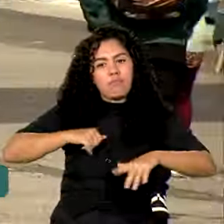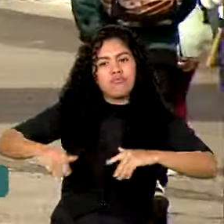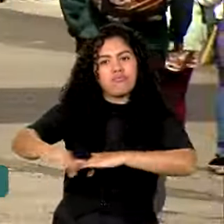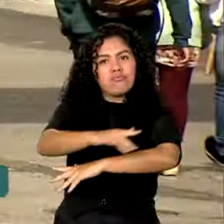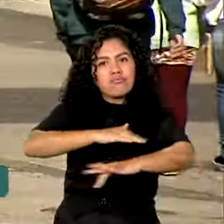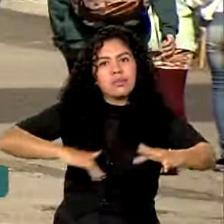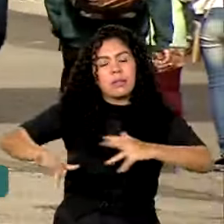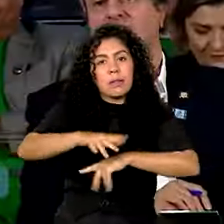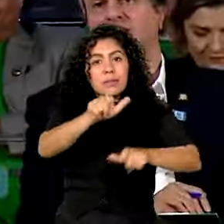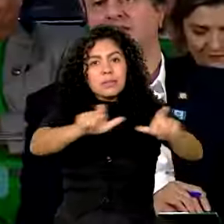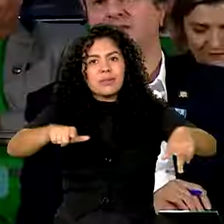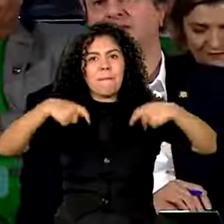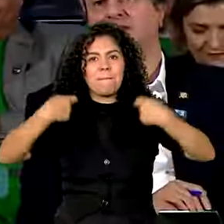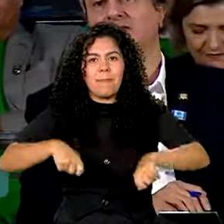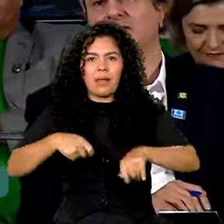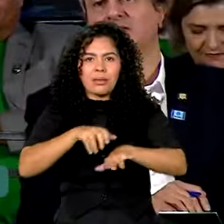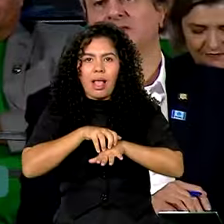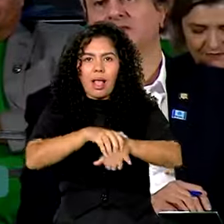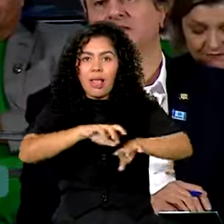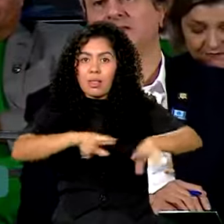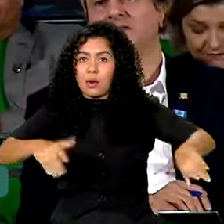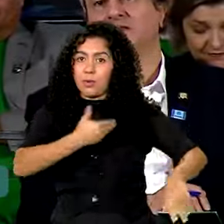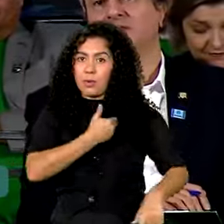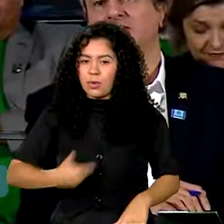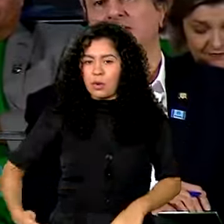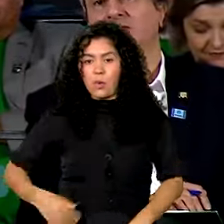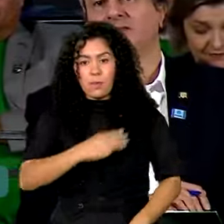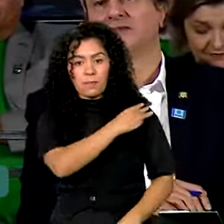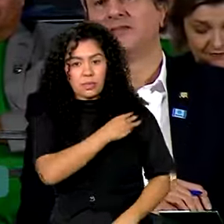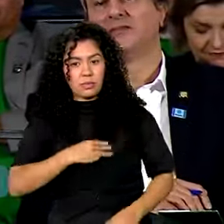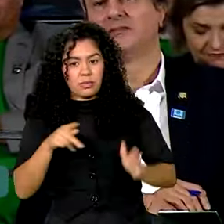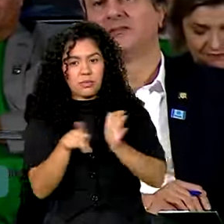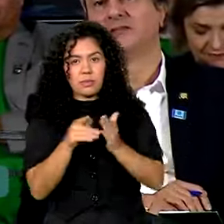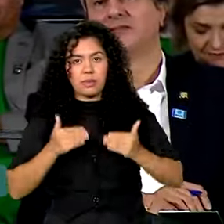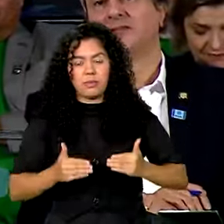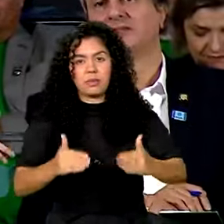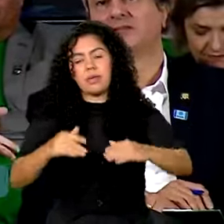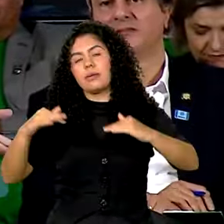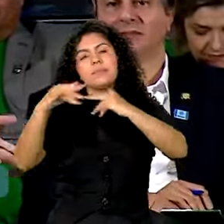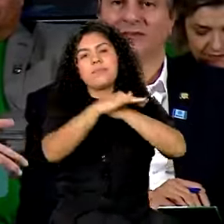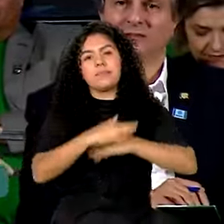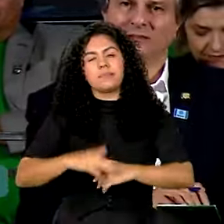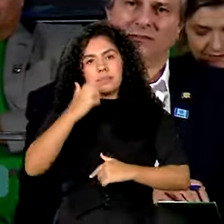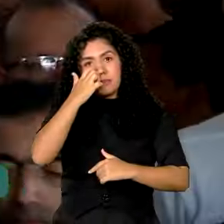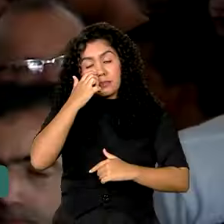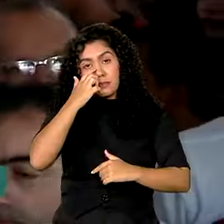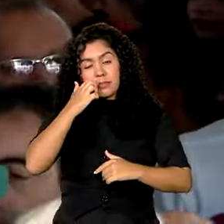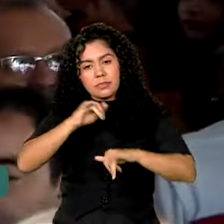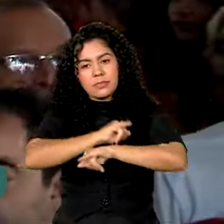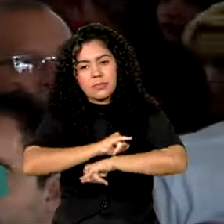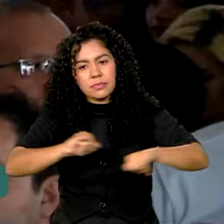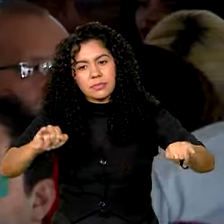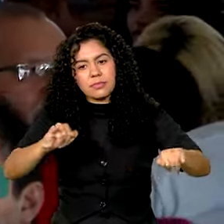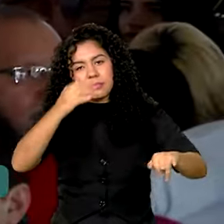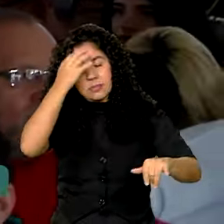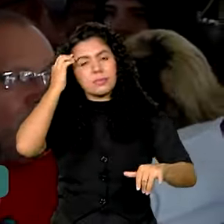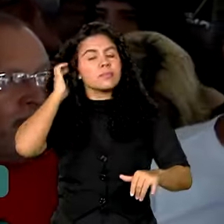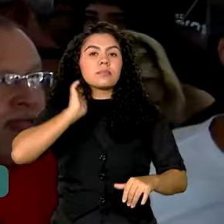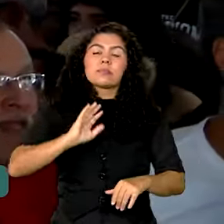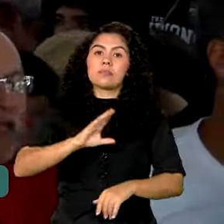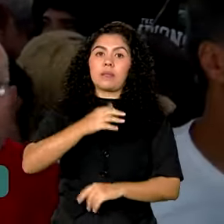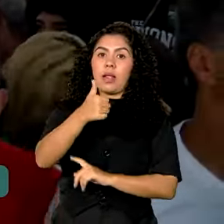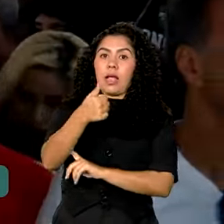transporte público. O ministro das cidades anunciou a expansão da linha verde do metrô com mais 14